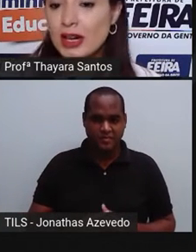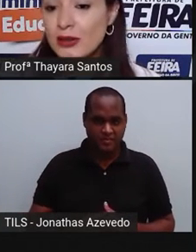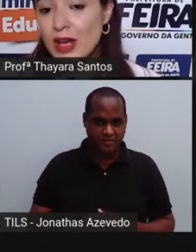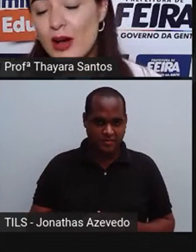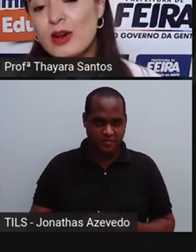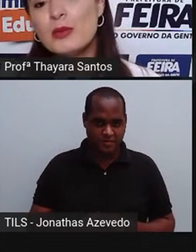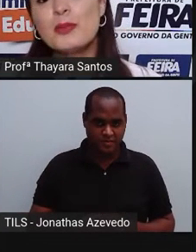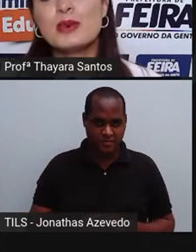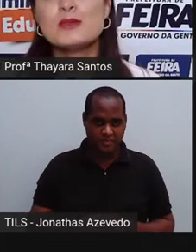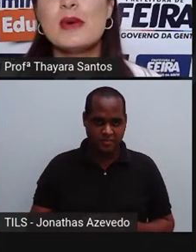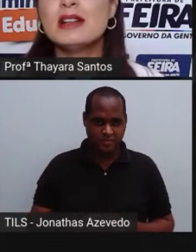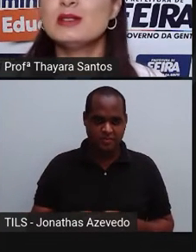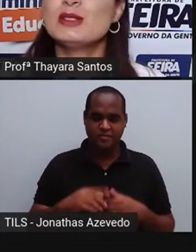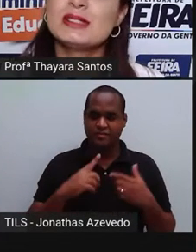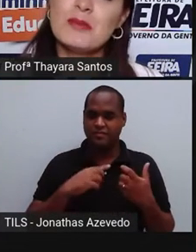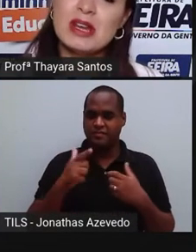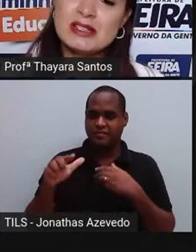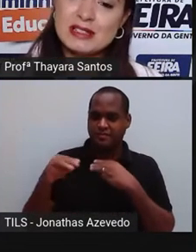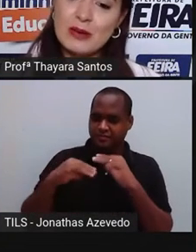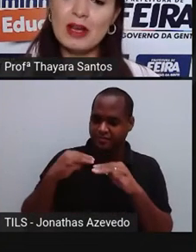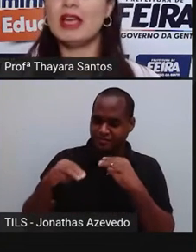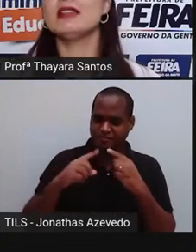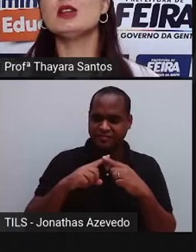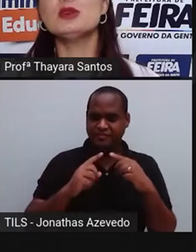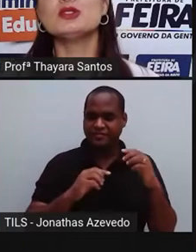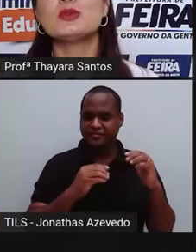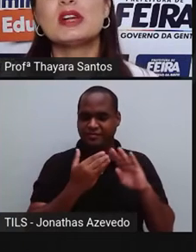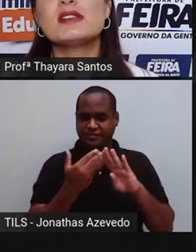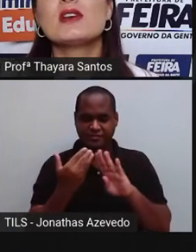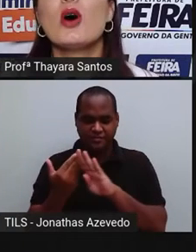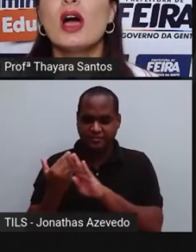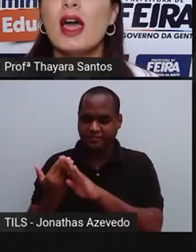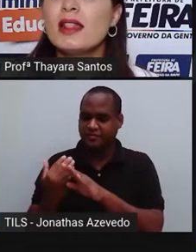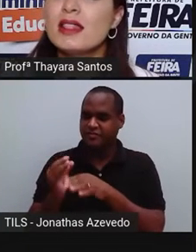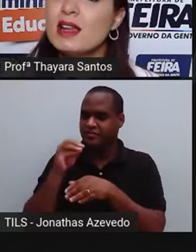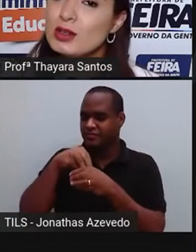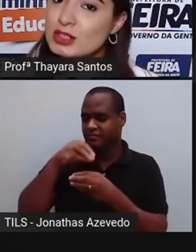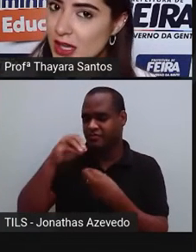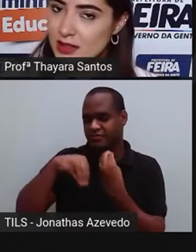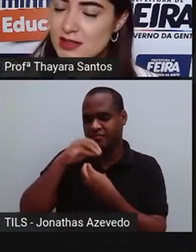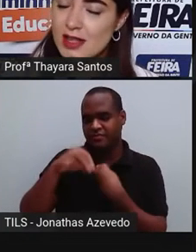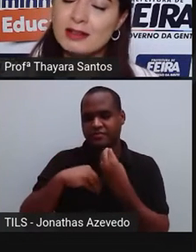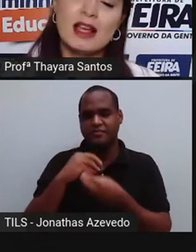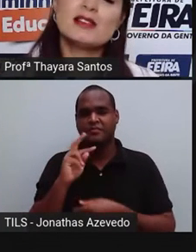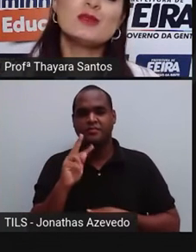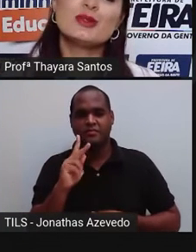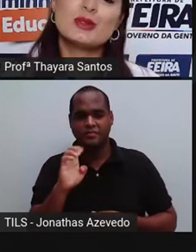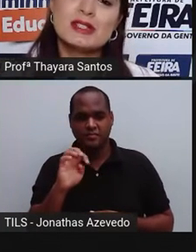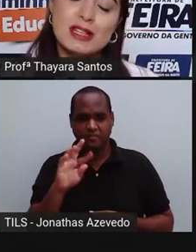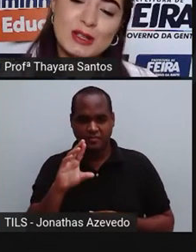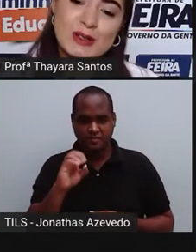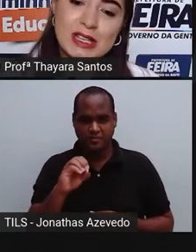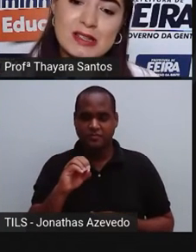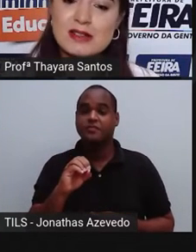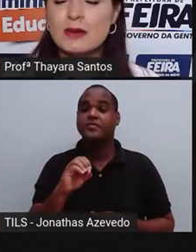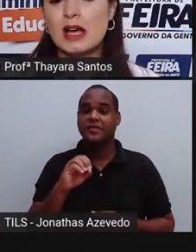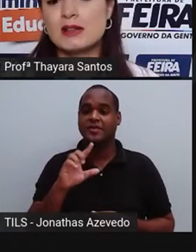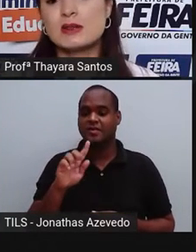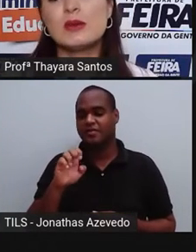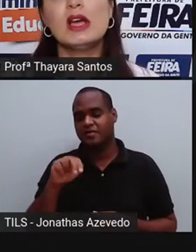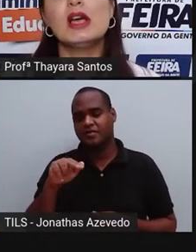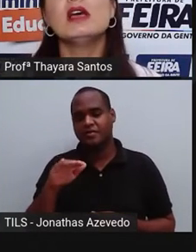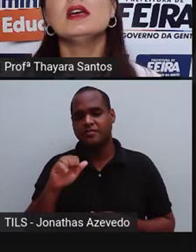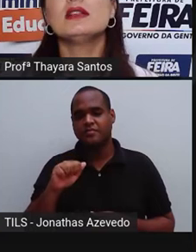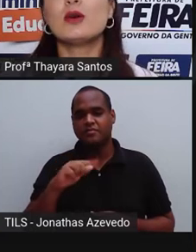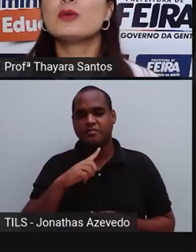Agora, vamos para os métodos de separação entre misturas heterogêneas, né? Nas misturas heterogêneas, no